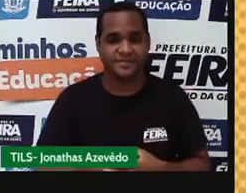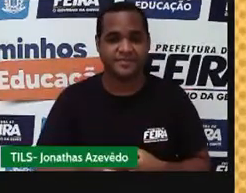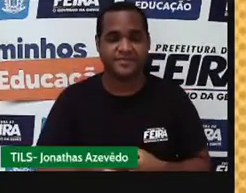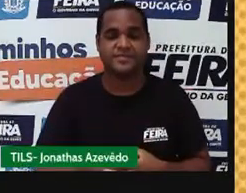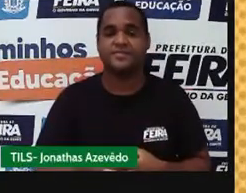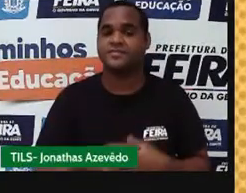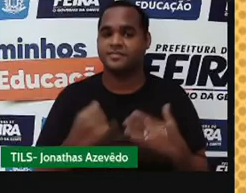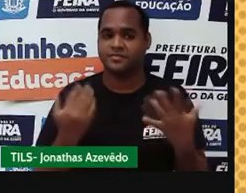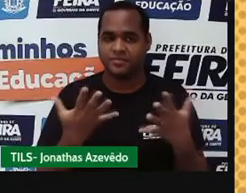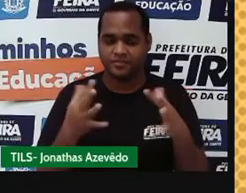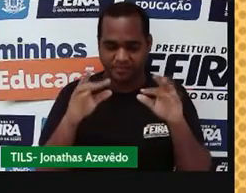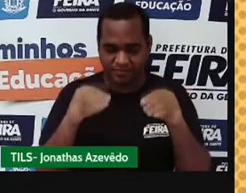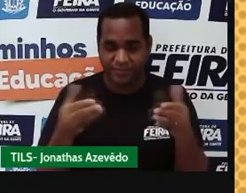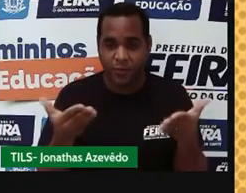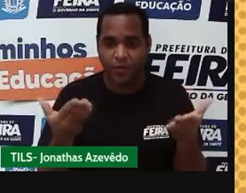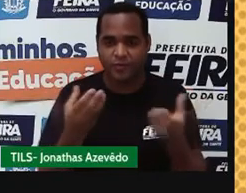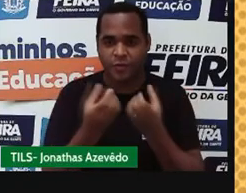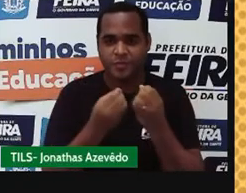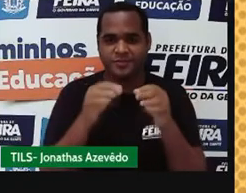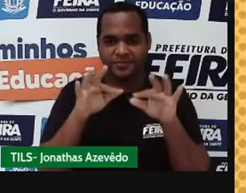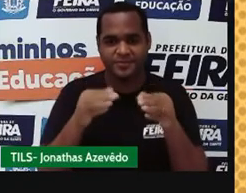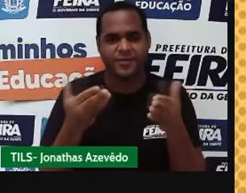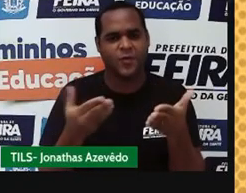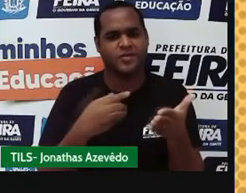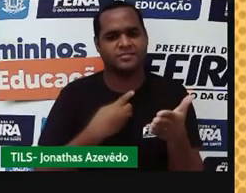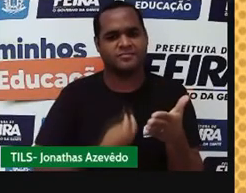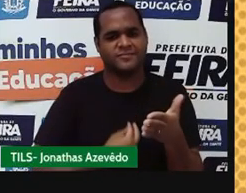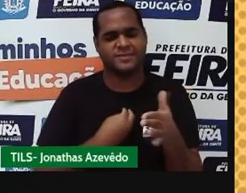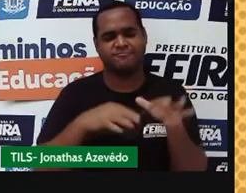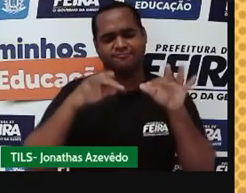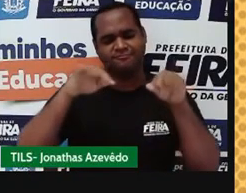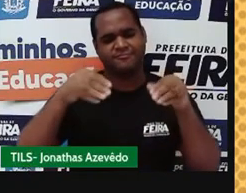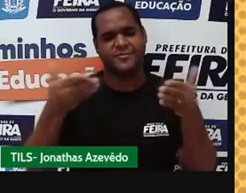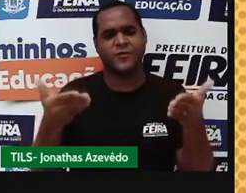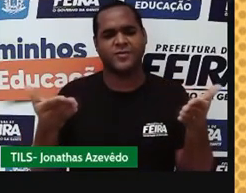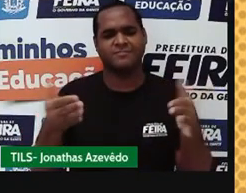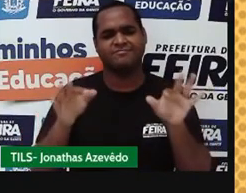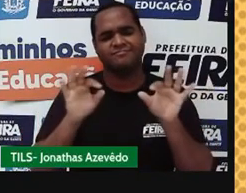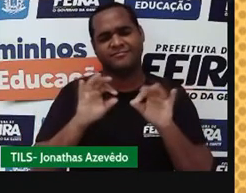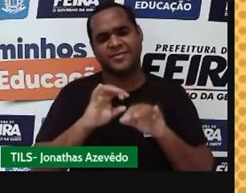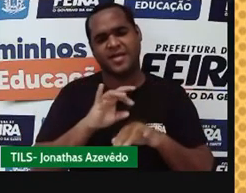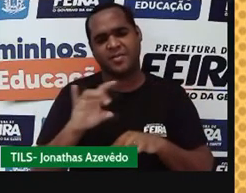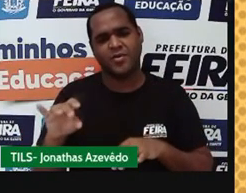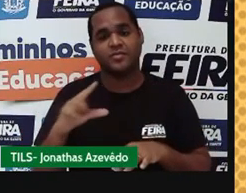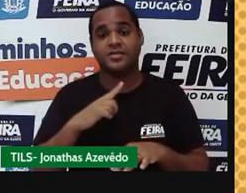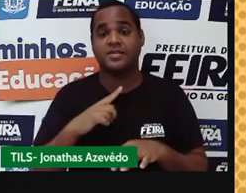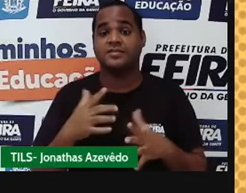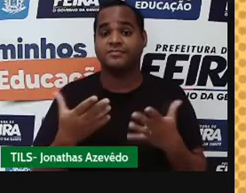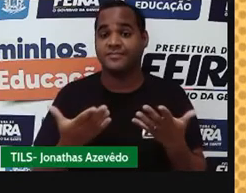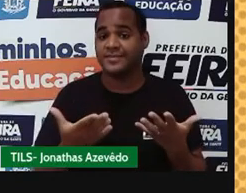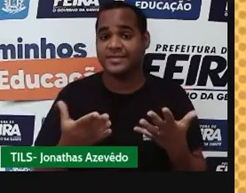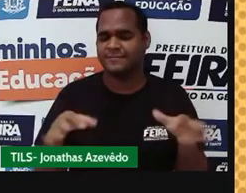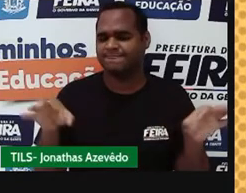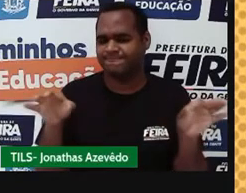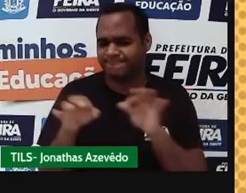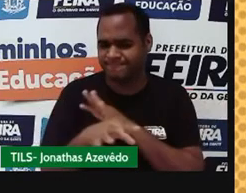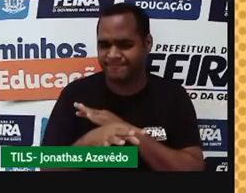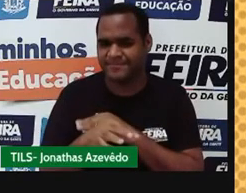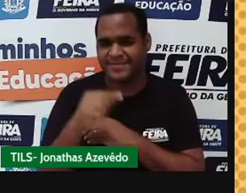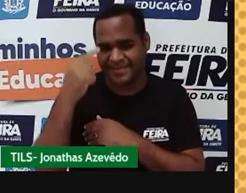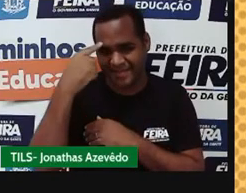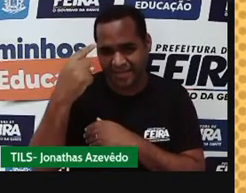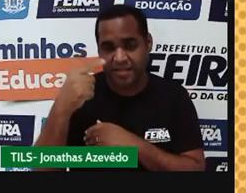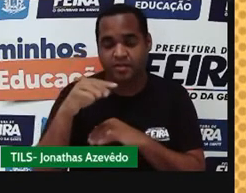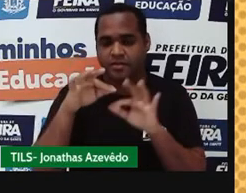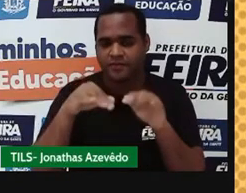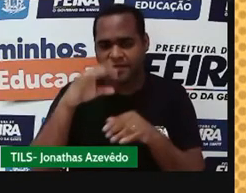E hoje, a gente está concluindo esse nosso ano leitivo. Então, eu quero dar os parabéns a todos vocês que estiveram com a gente